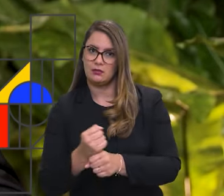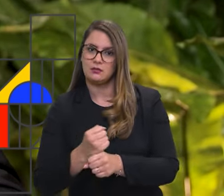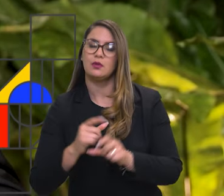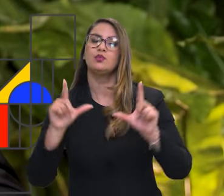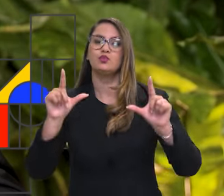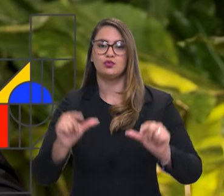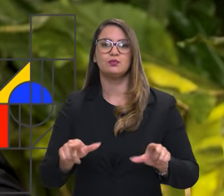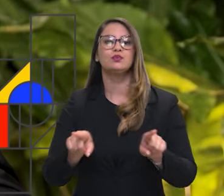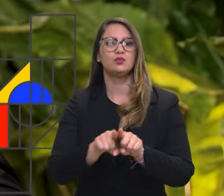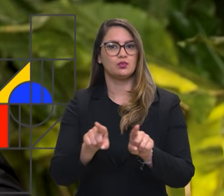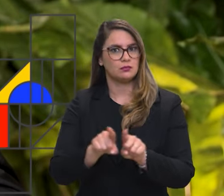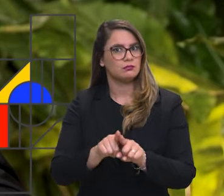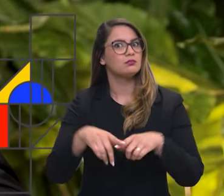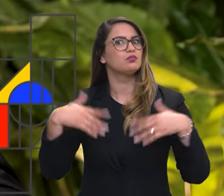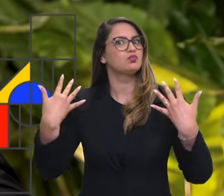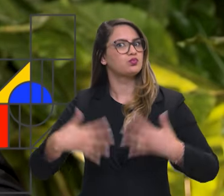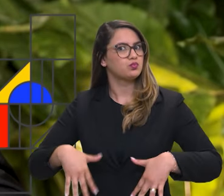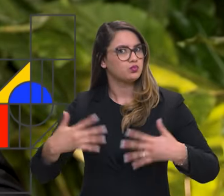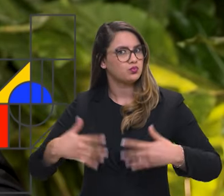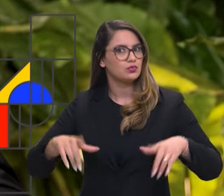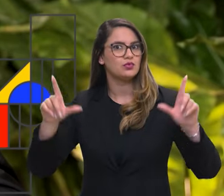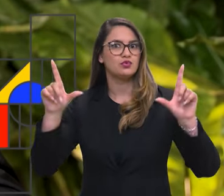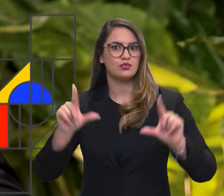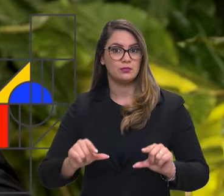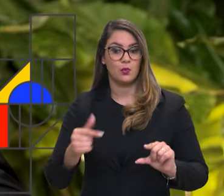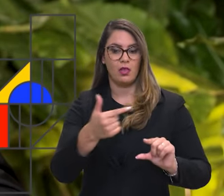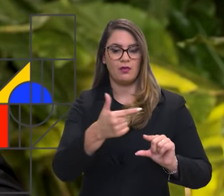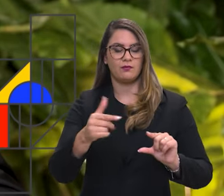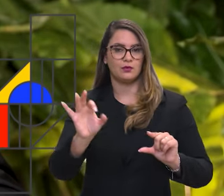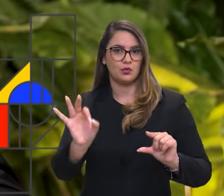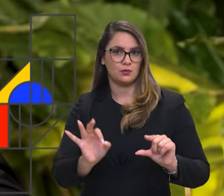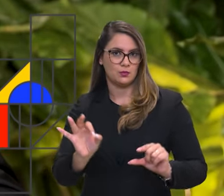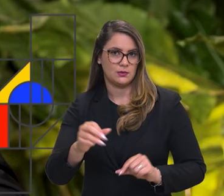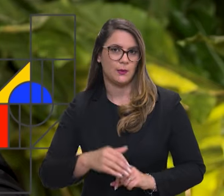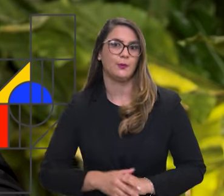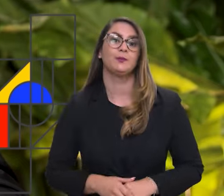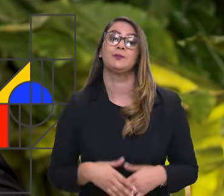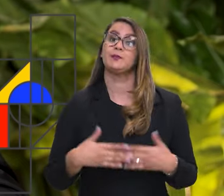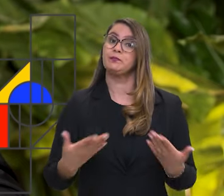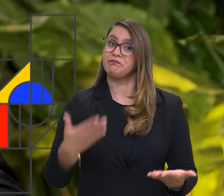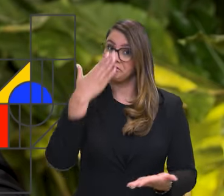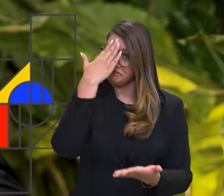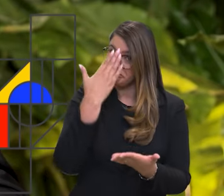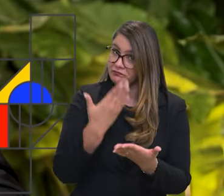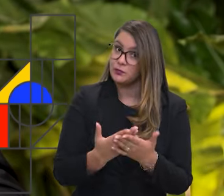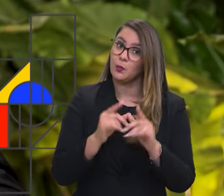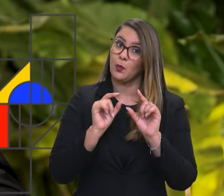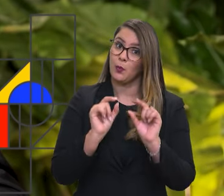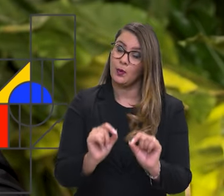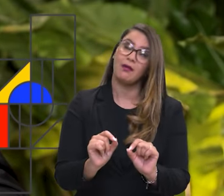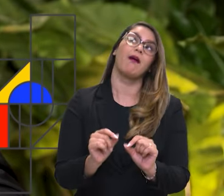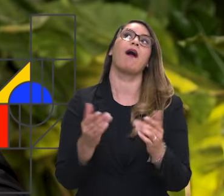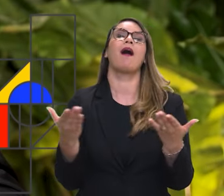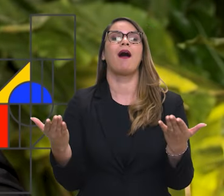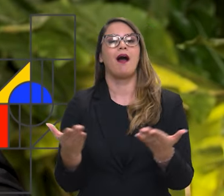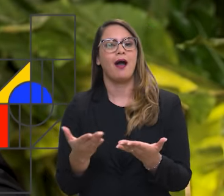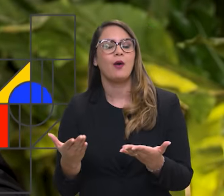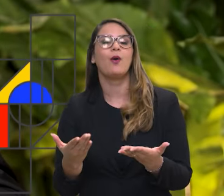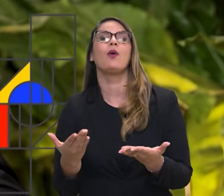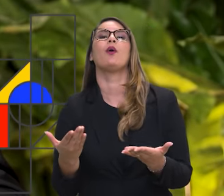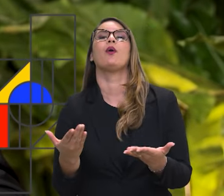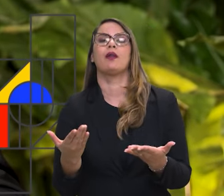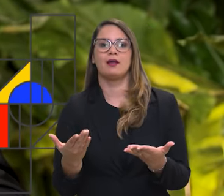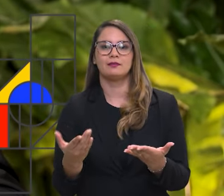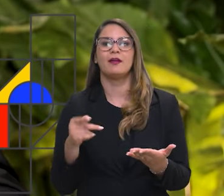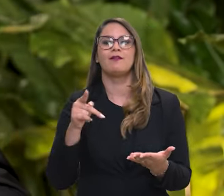expressivo, 22%. Então, gente acredita que voltamos a colocar esse problema dentro